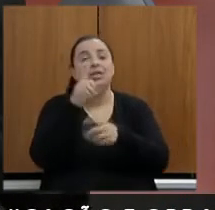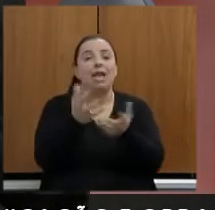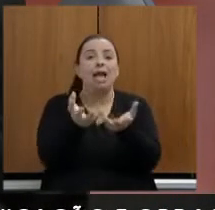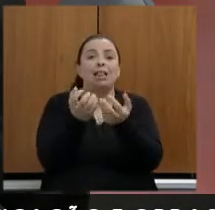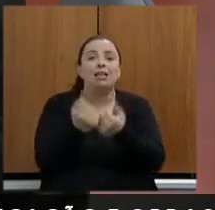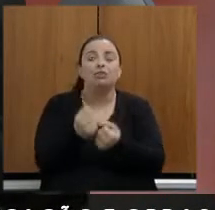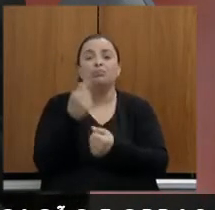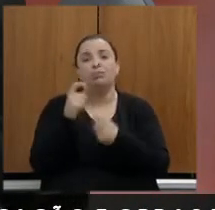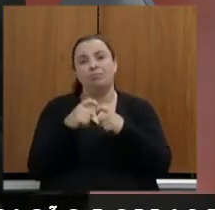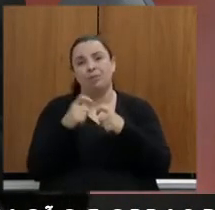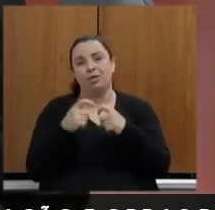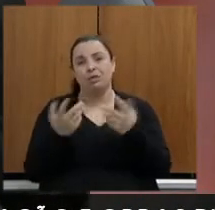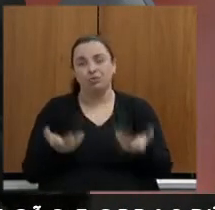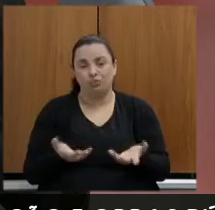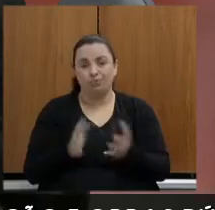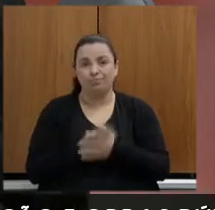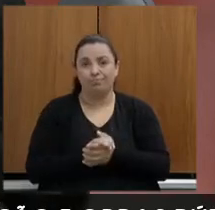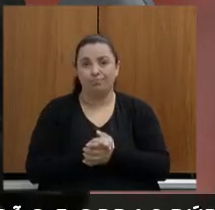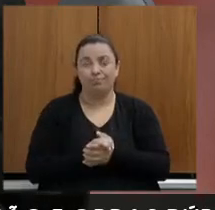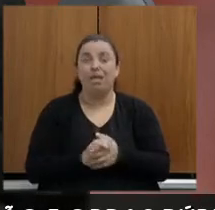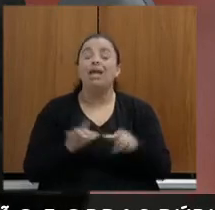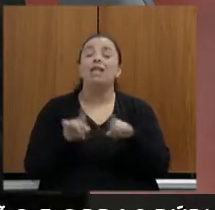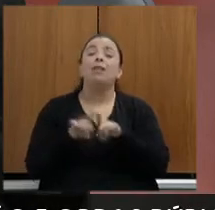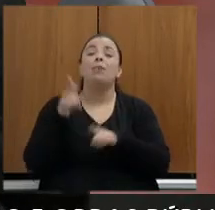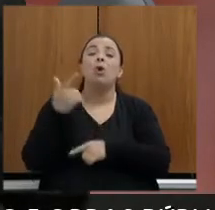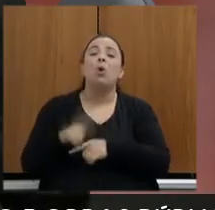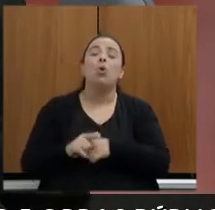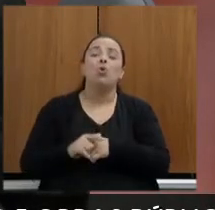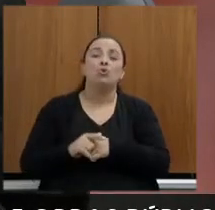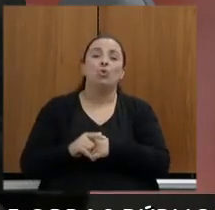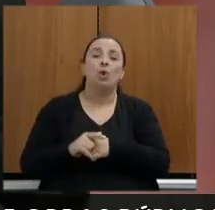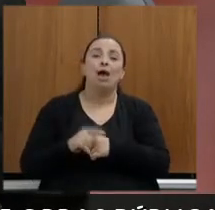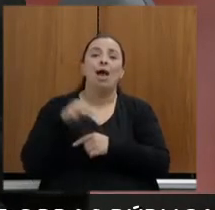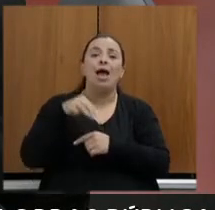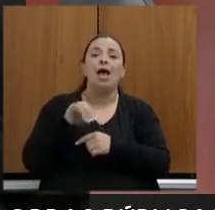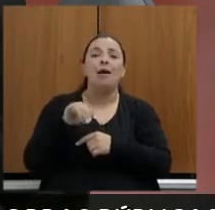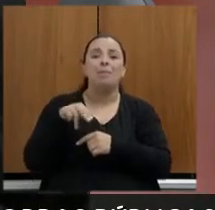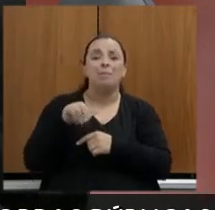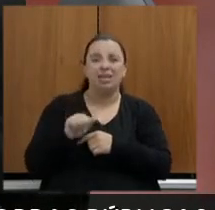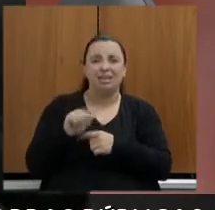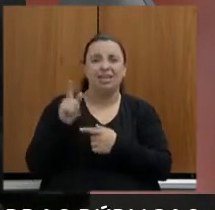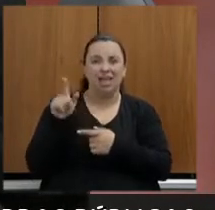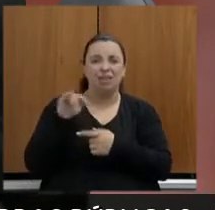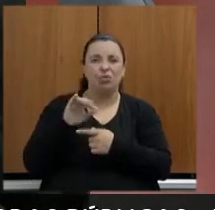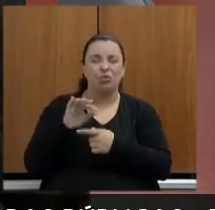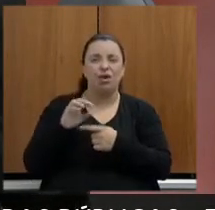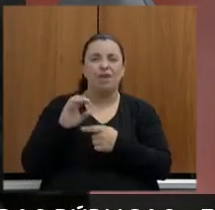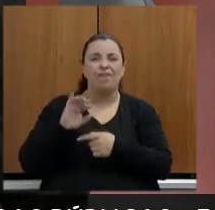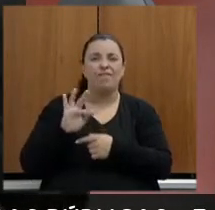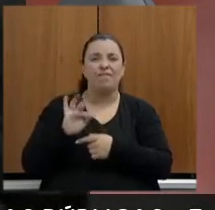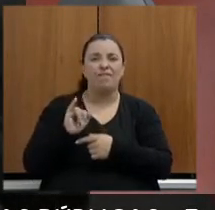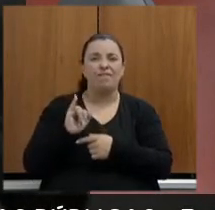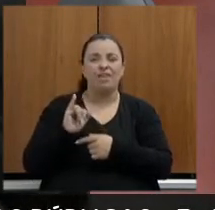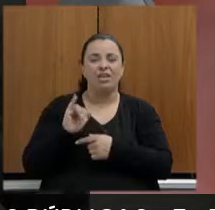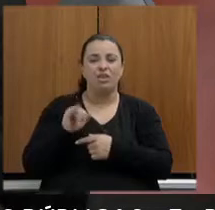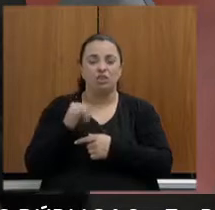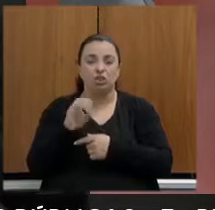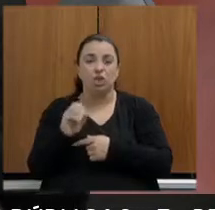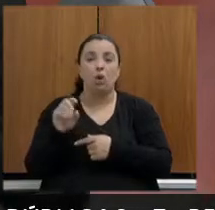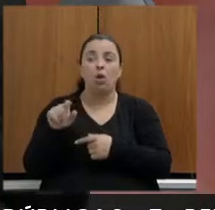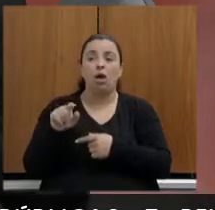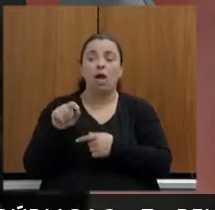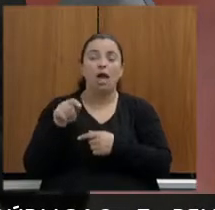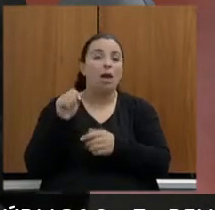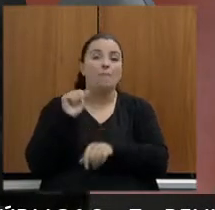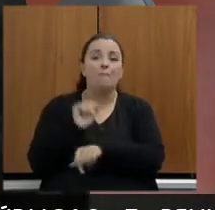A mina do Correio de Feijão parou de gerar ICMS, parou de pagar a CEFEM, ICMS não